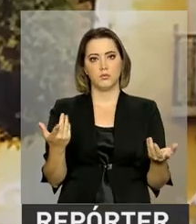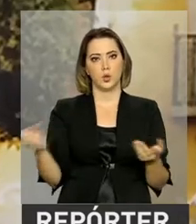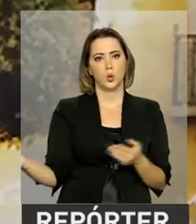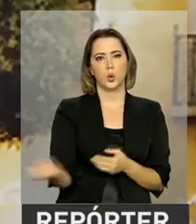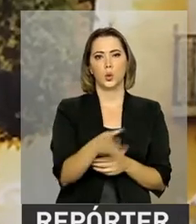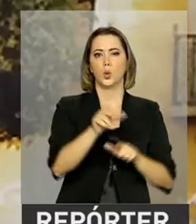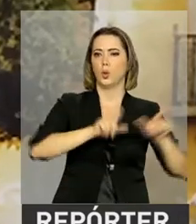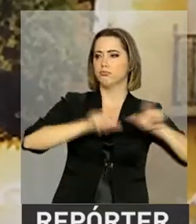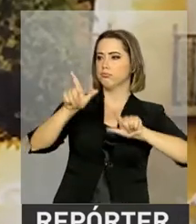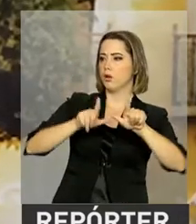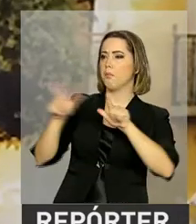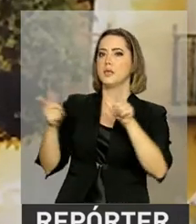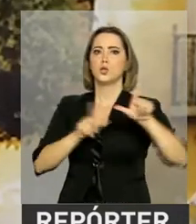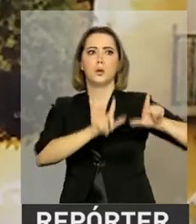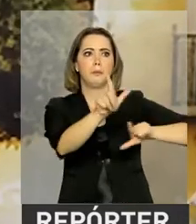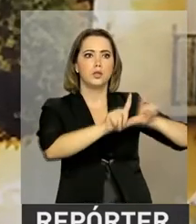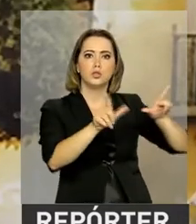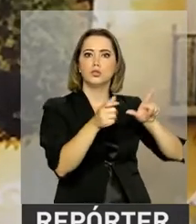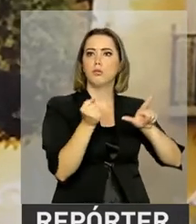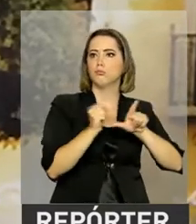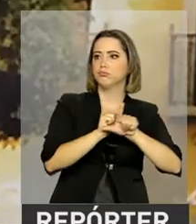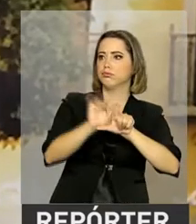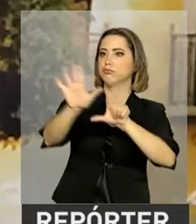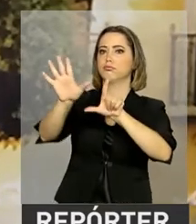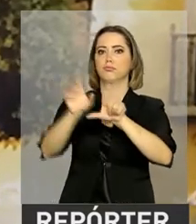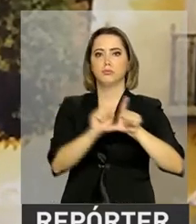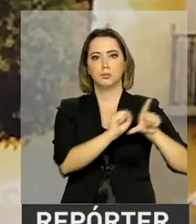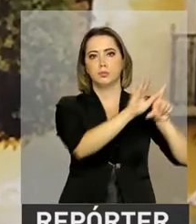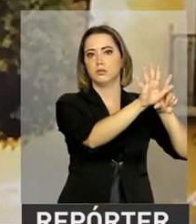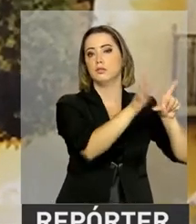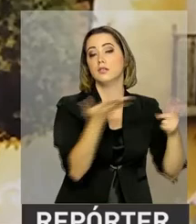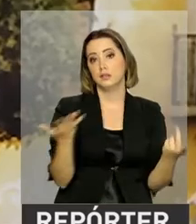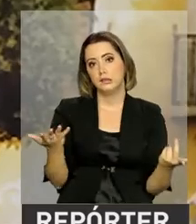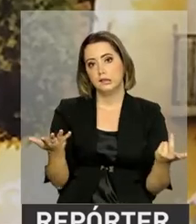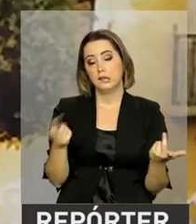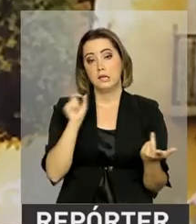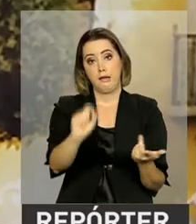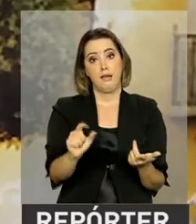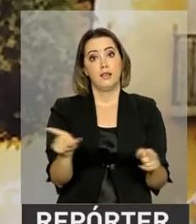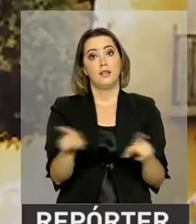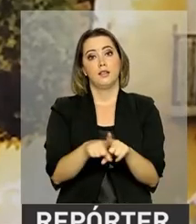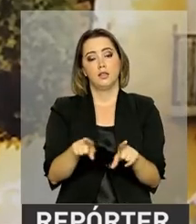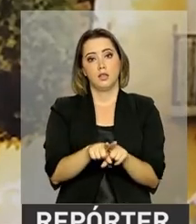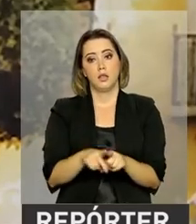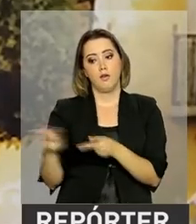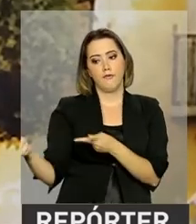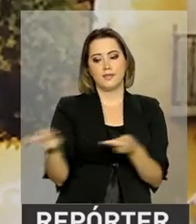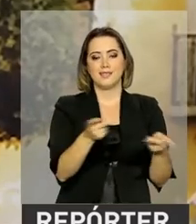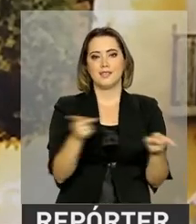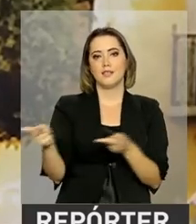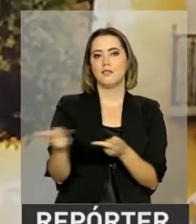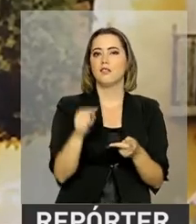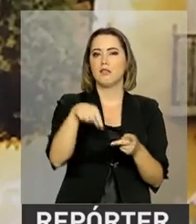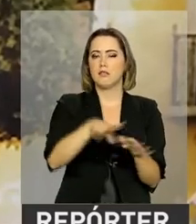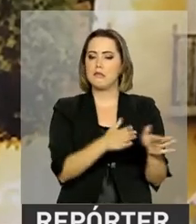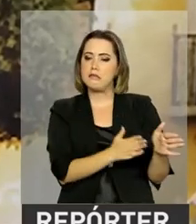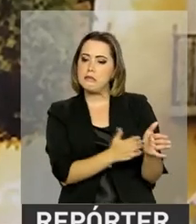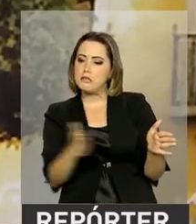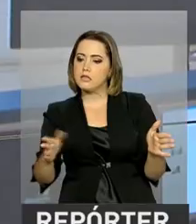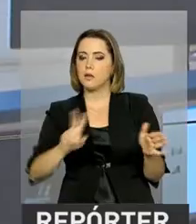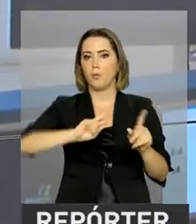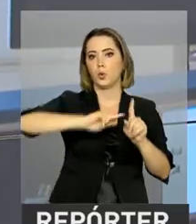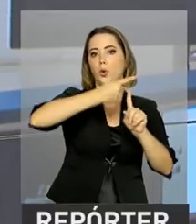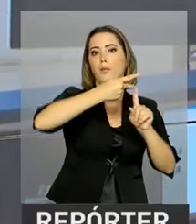mídias espontâneas sobre essa temática. E o número de visitantes nesse período quase